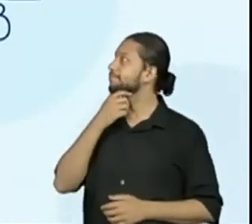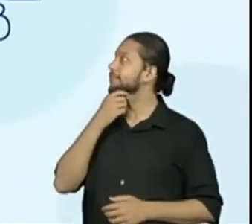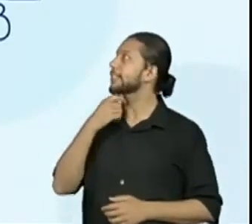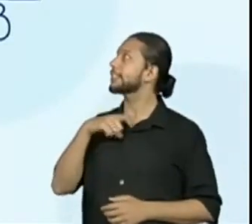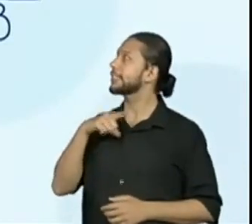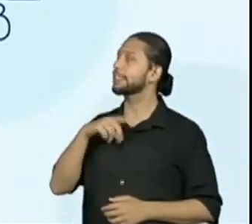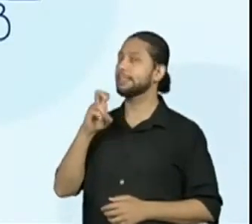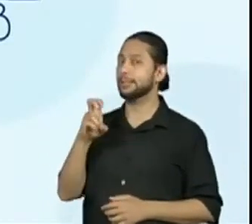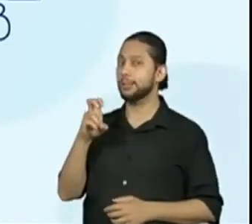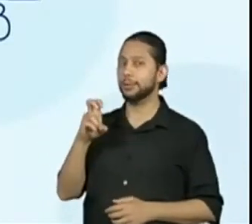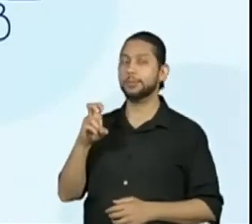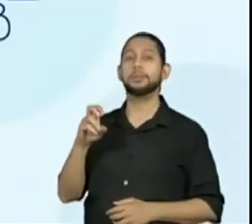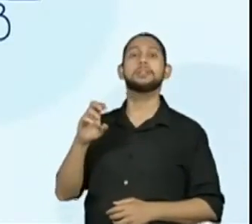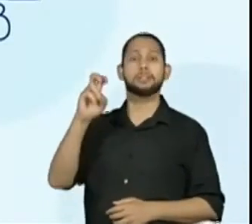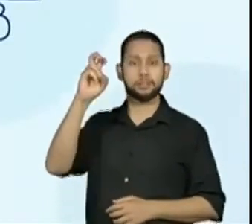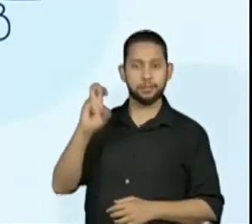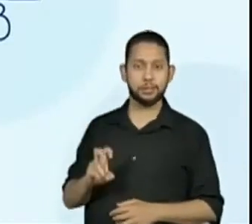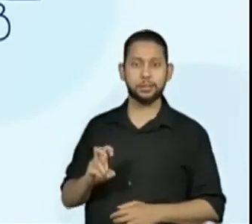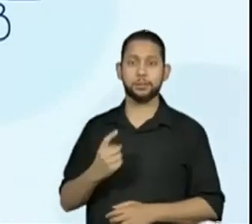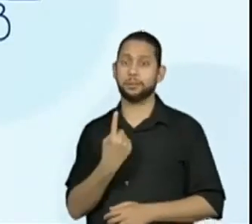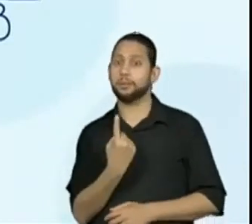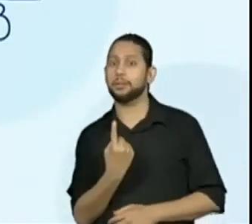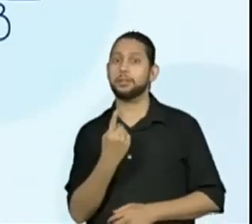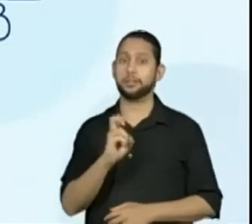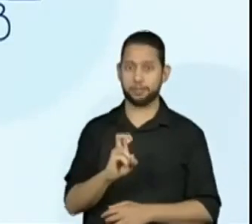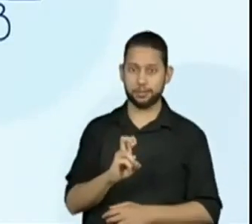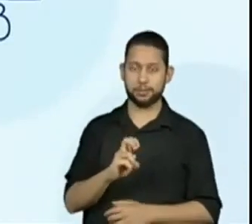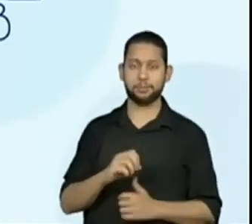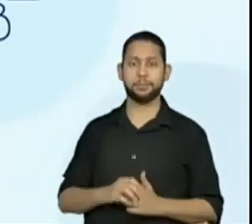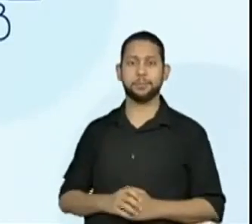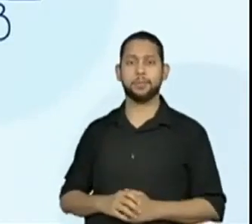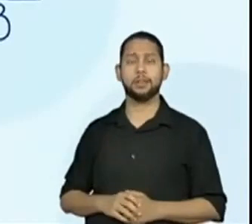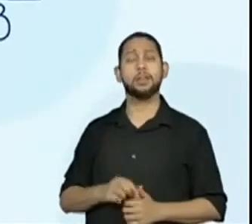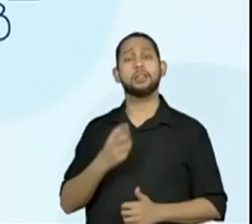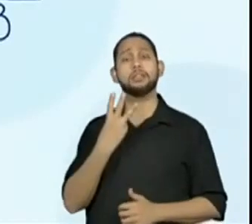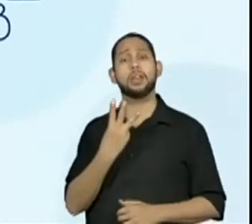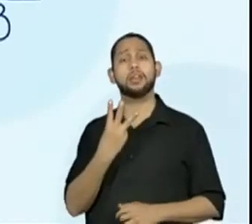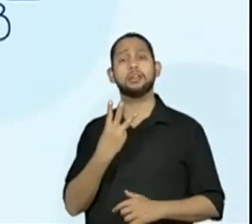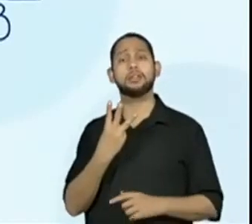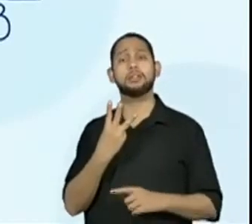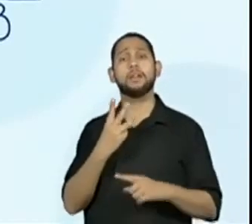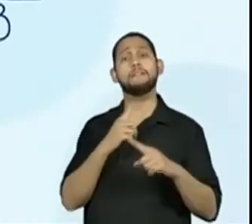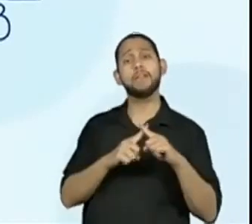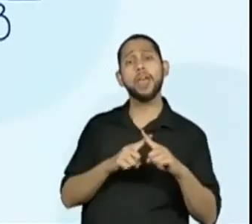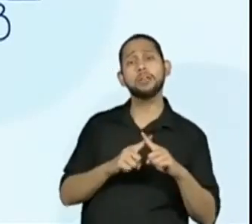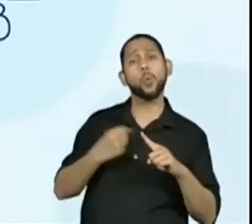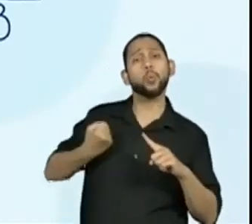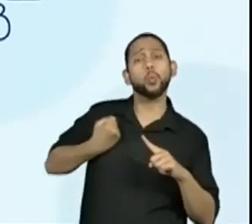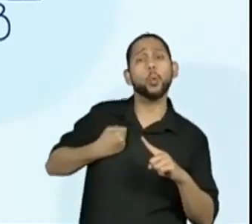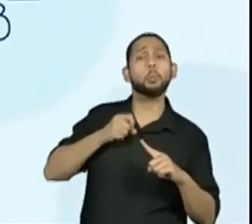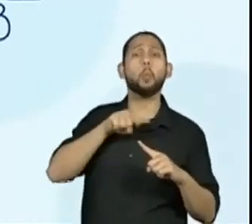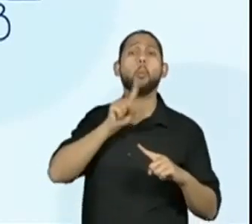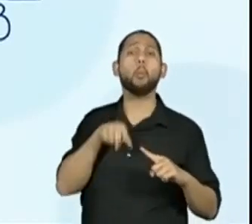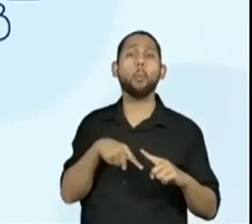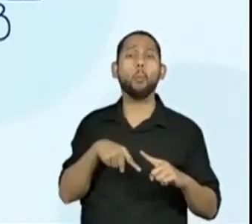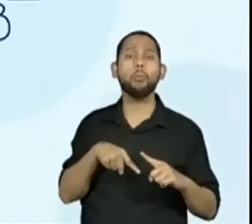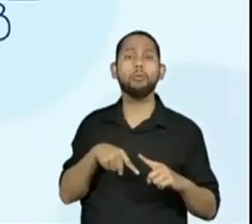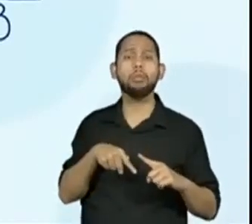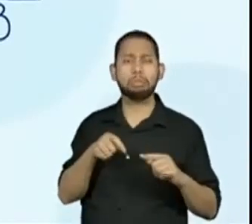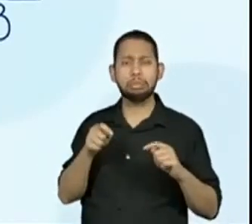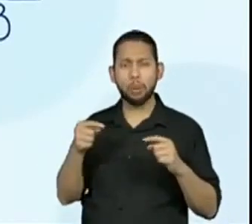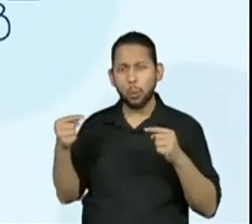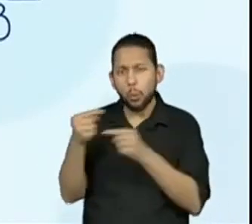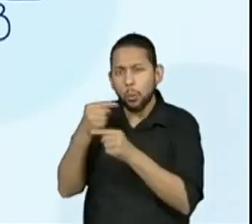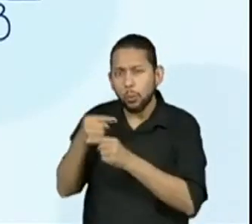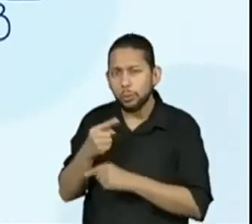5 ainda, então eu vou descer esse 5. Certo? Então, agora eu tenho 15. Lá na tabuada do 3, que